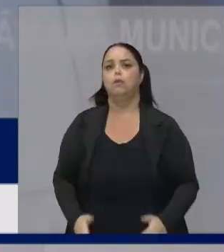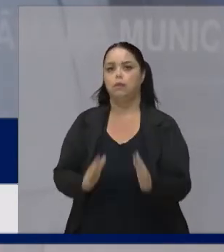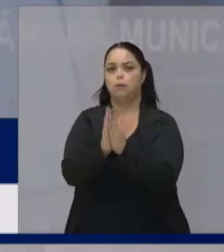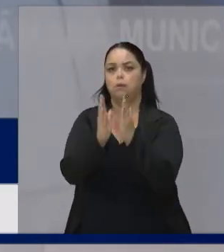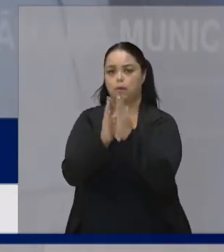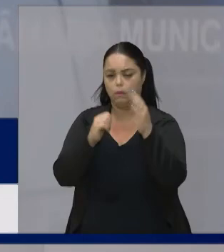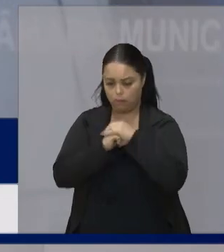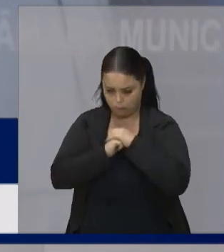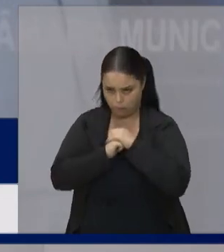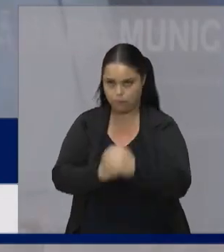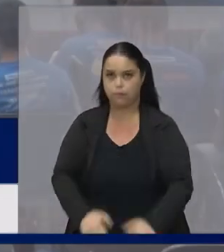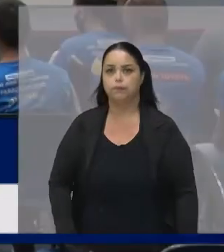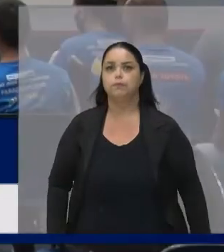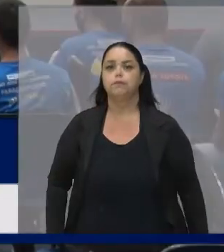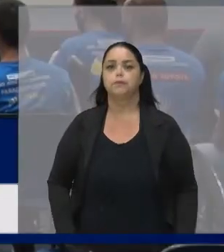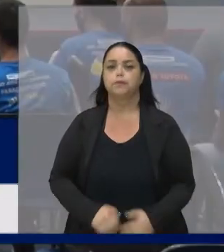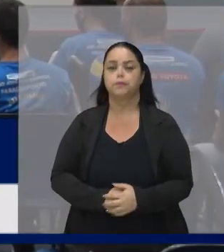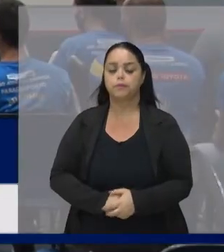Amém.